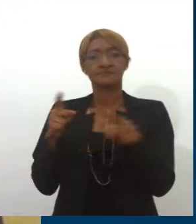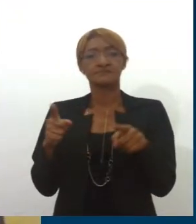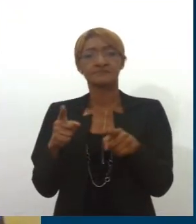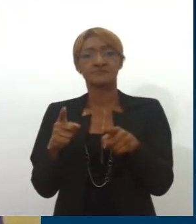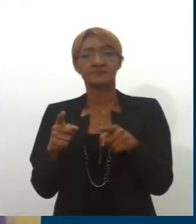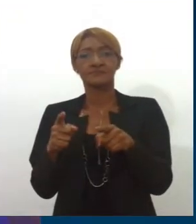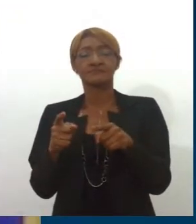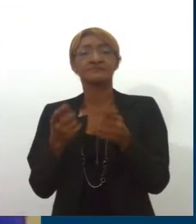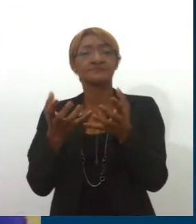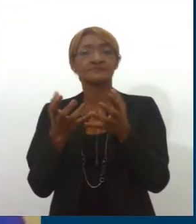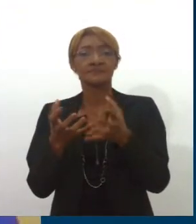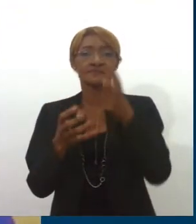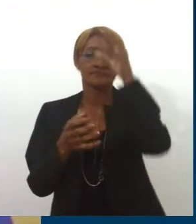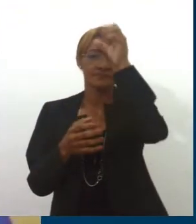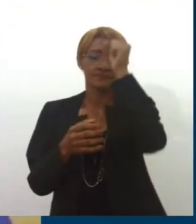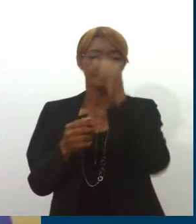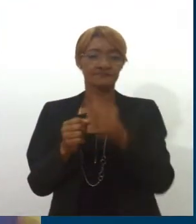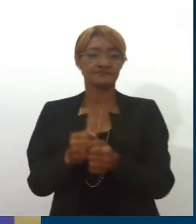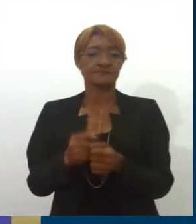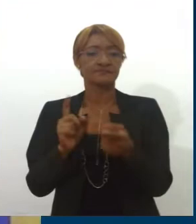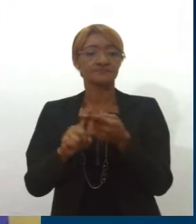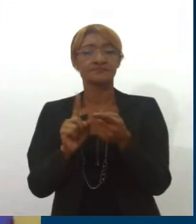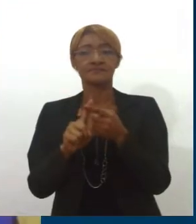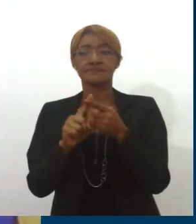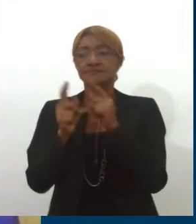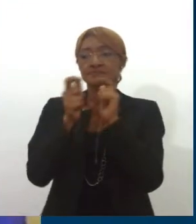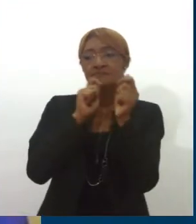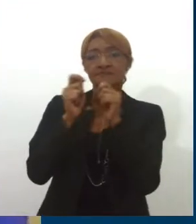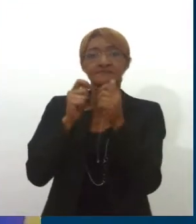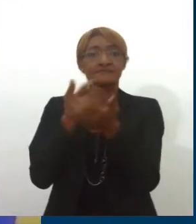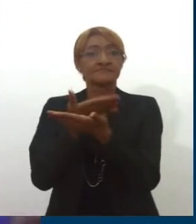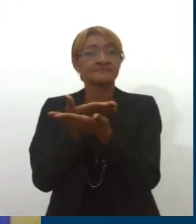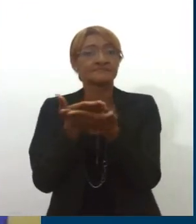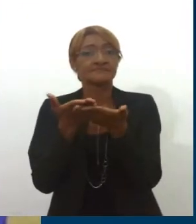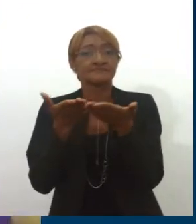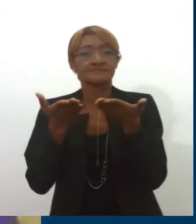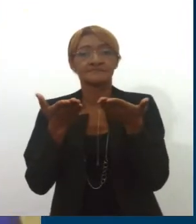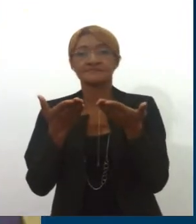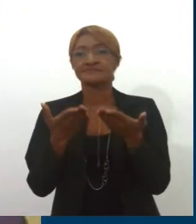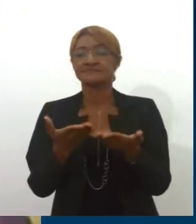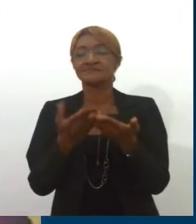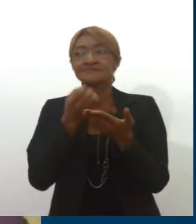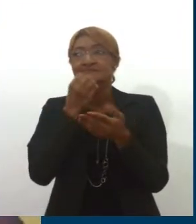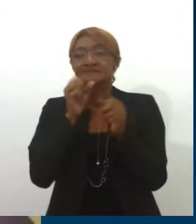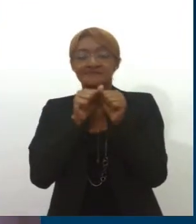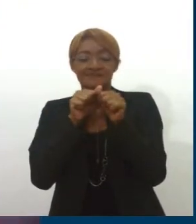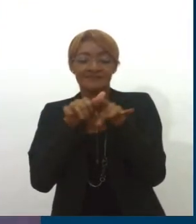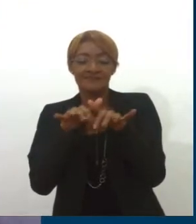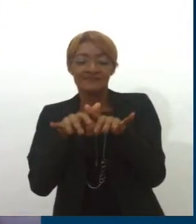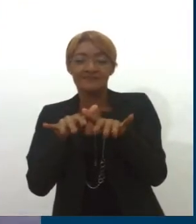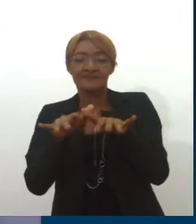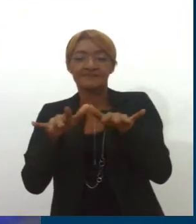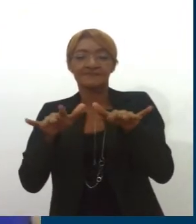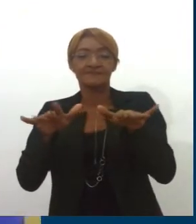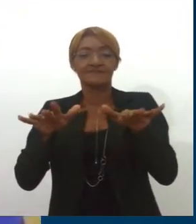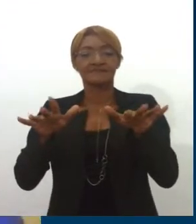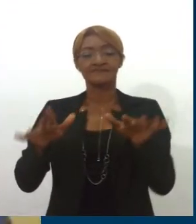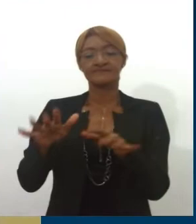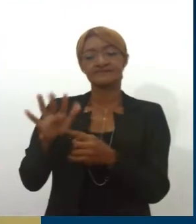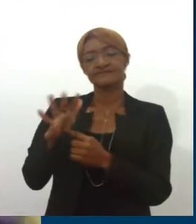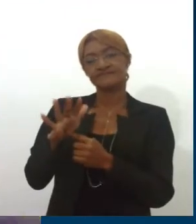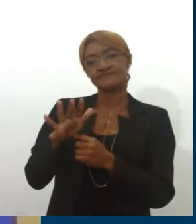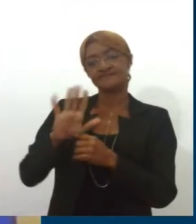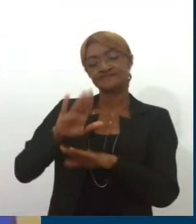repentistas fazendo transmissões ao vivo. Ou seja, é uma literatura que se expande e que vai da feira à TV,